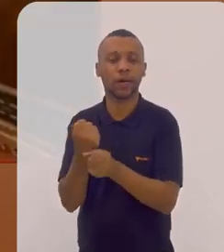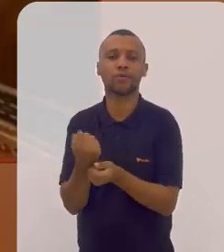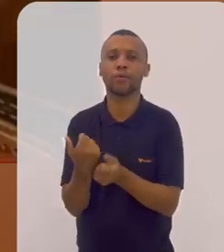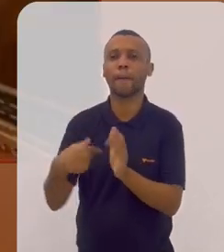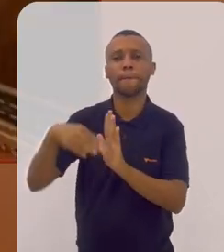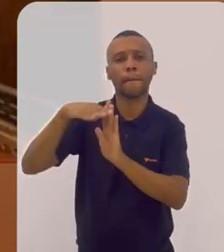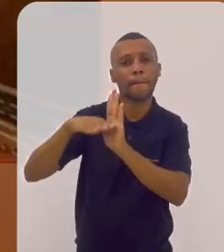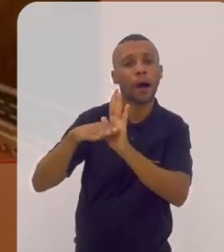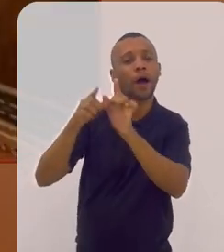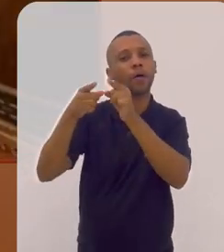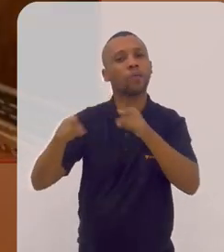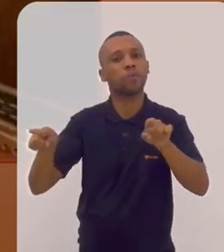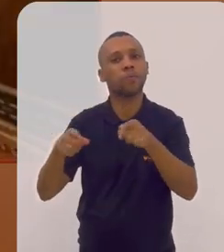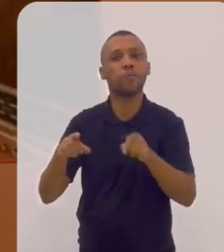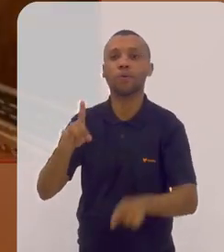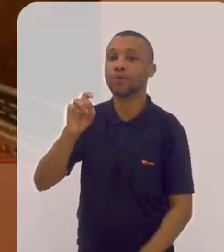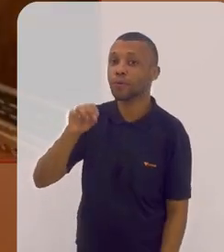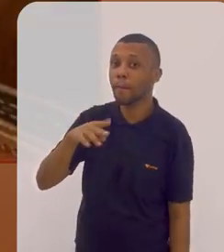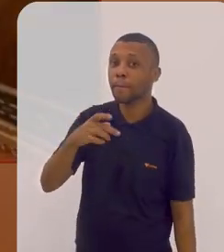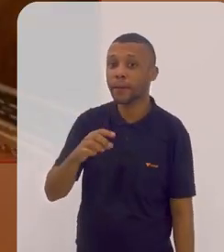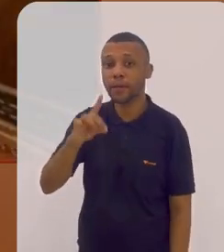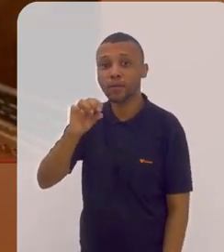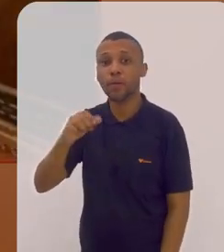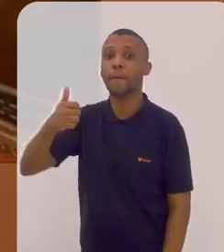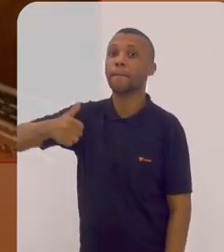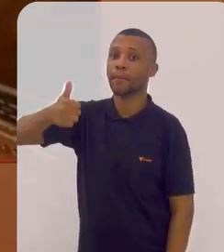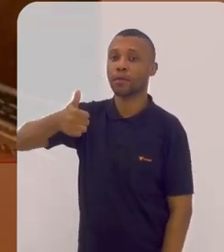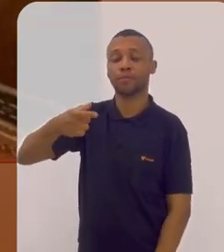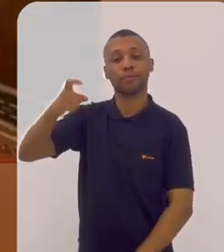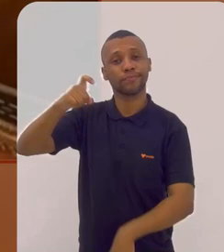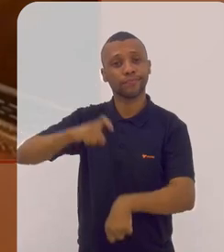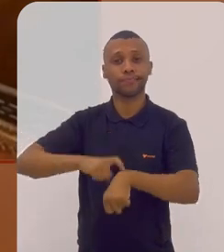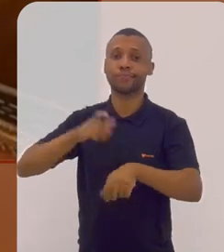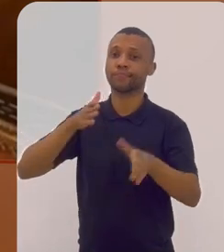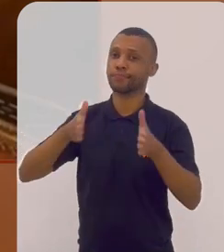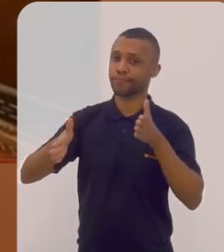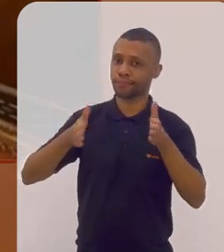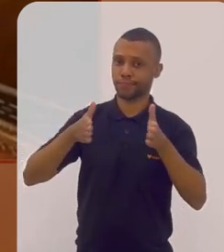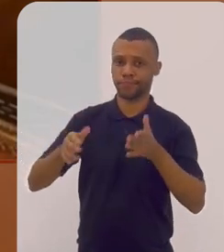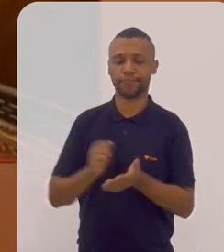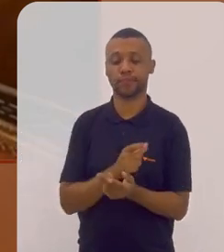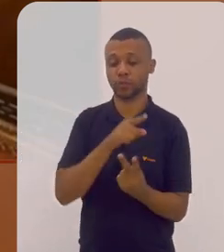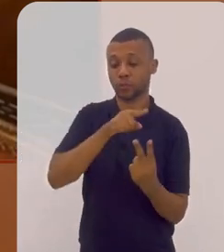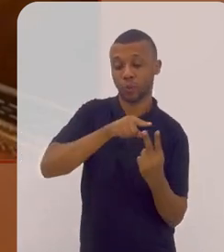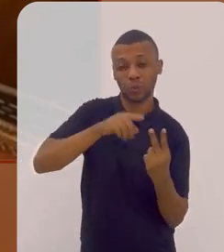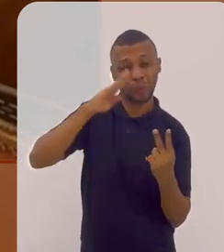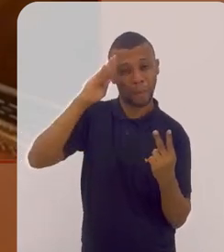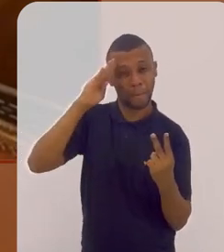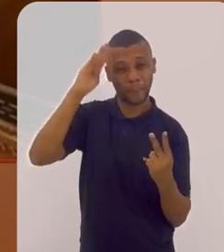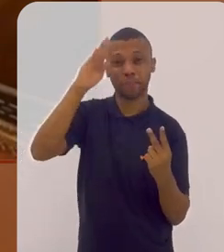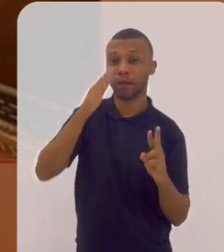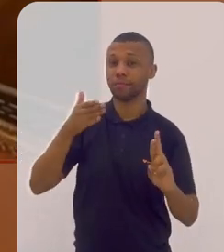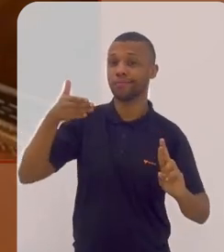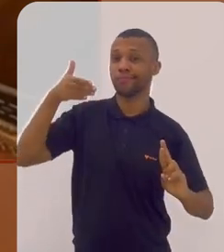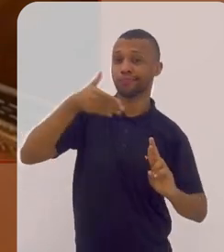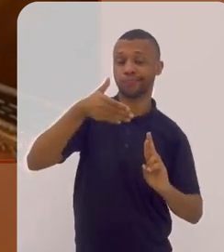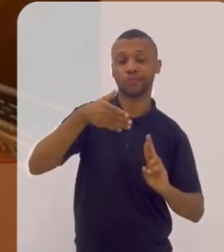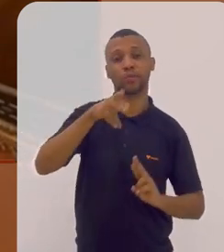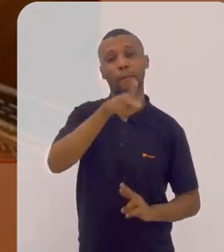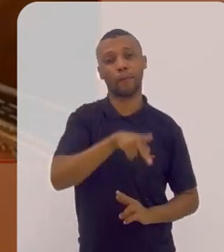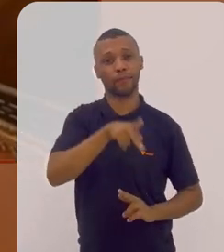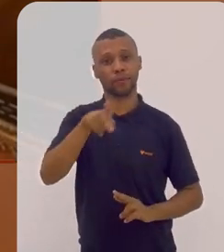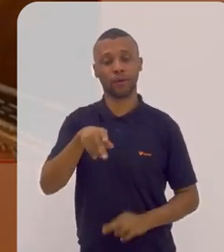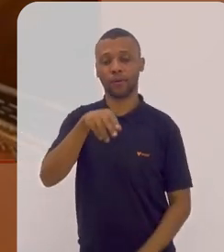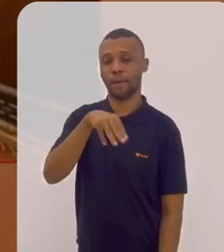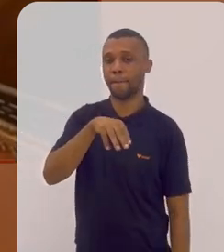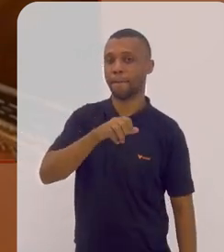repertórios de Dom Pedro I e dos compositores de sua época dois de seus mestres, dos principais